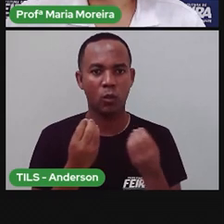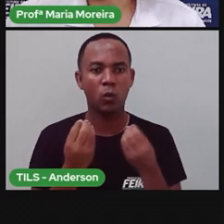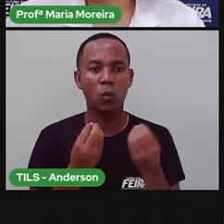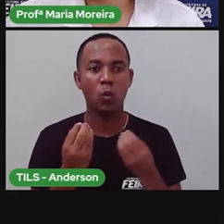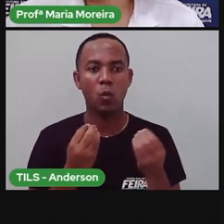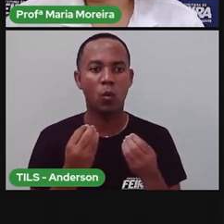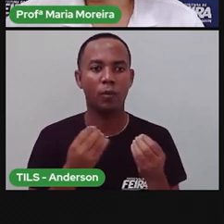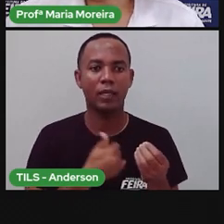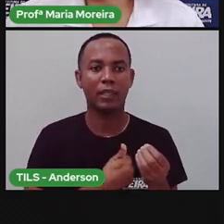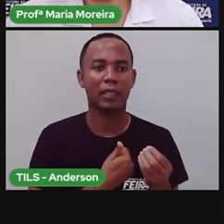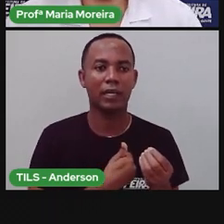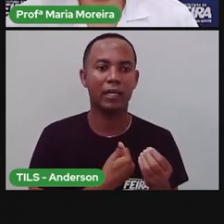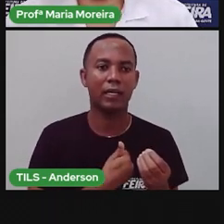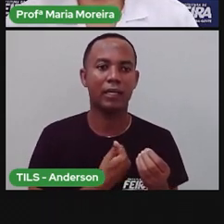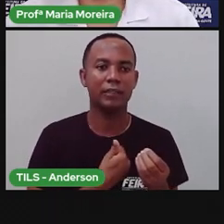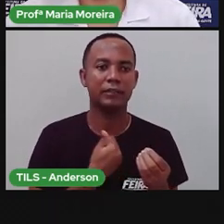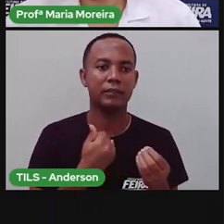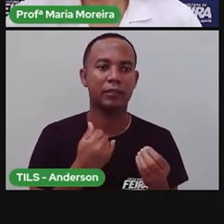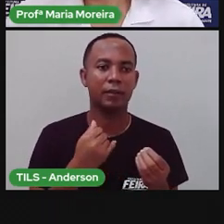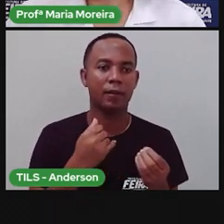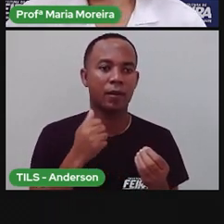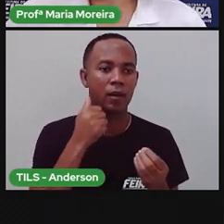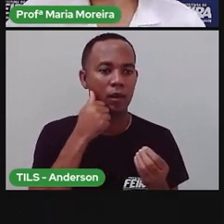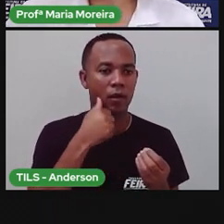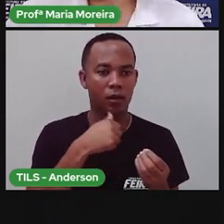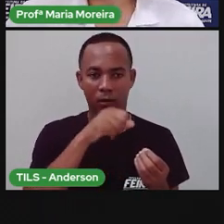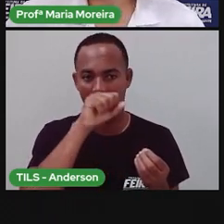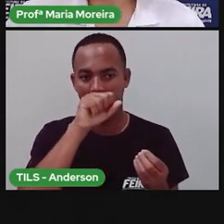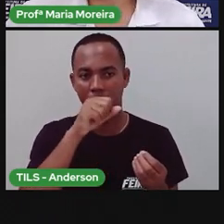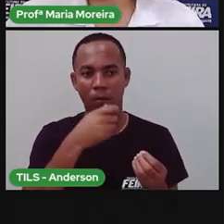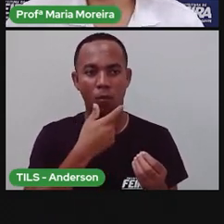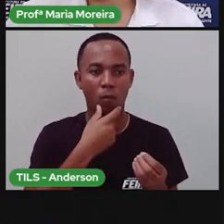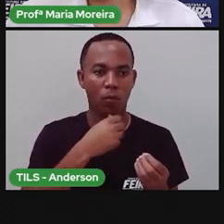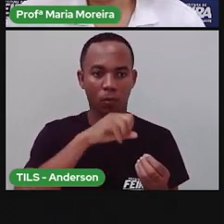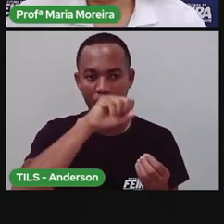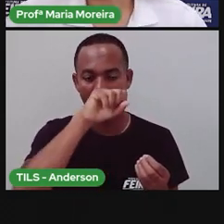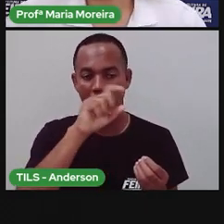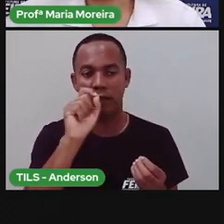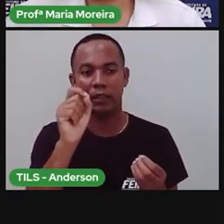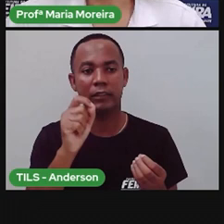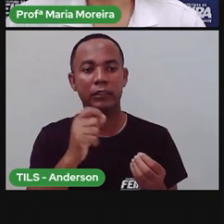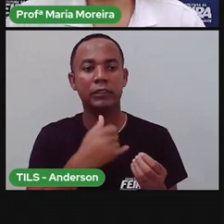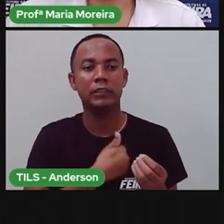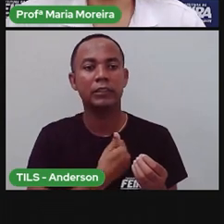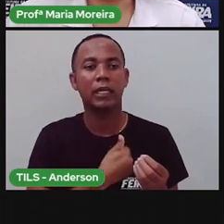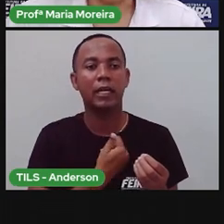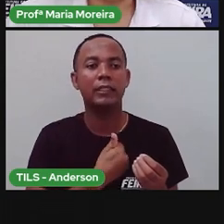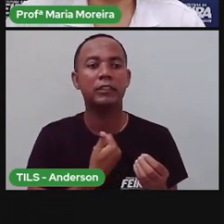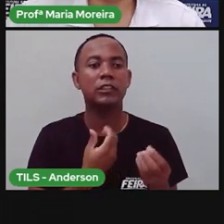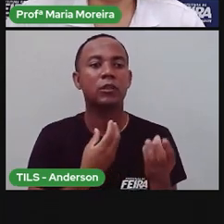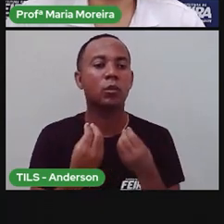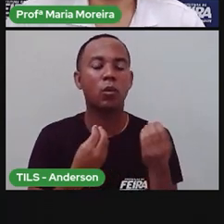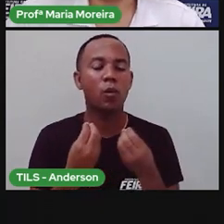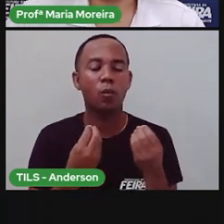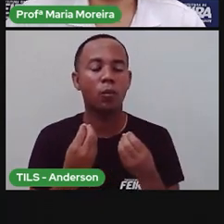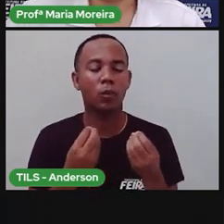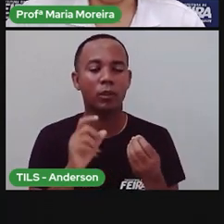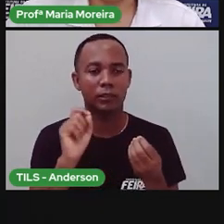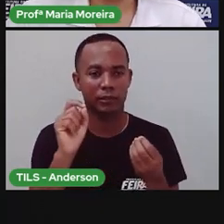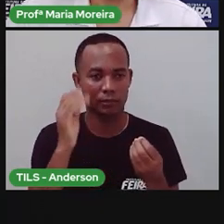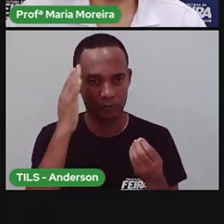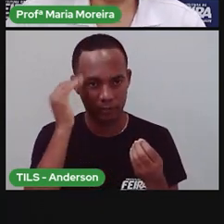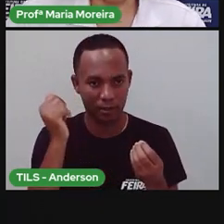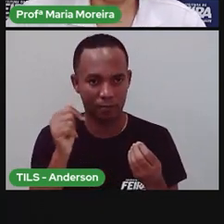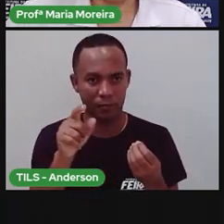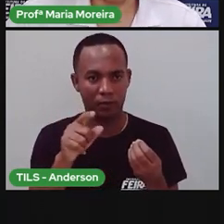calcularia a idade, por exemplo, dos seus pais, dos seus responsáveis? E aí, aproquece as continhas aí lindamente,